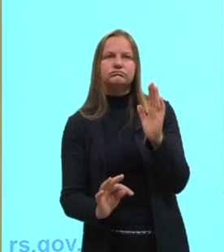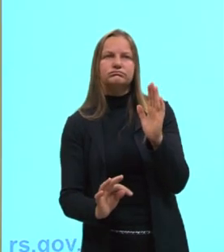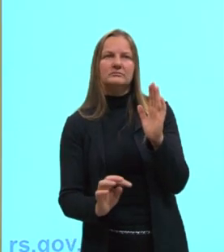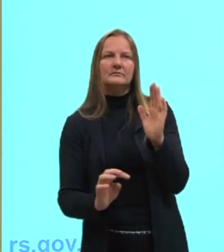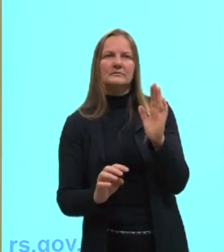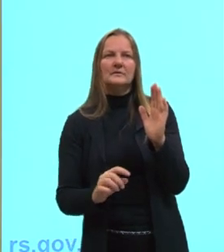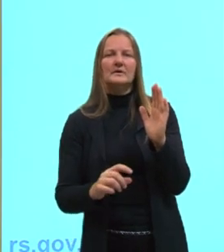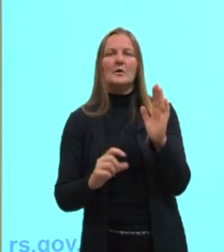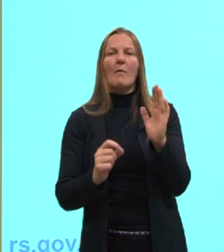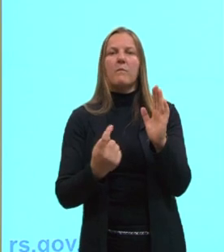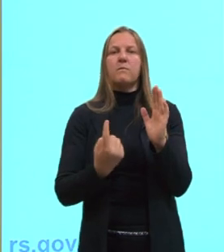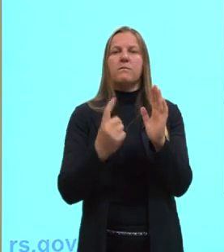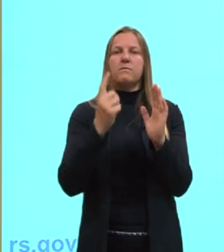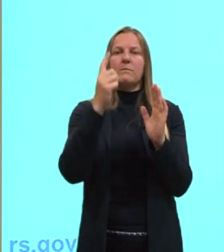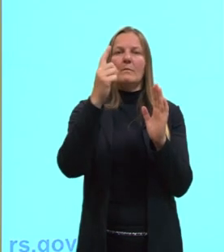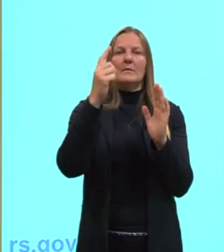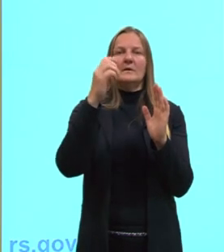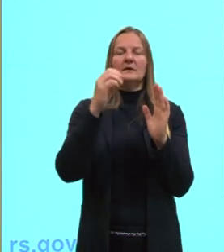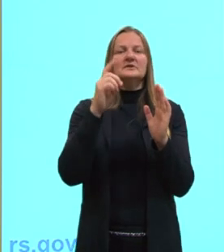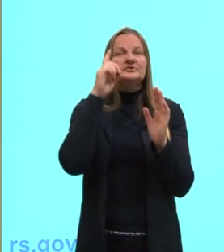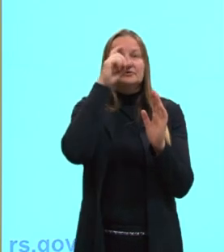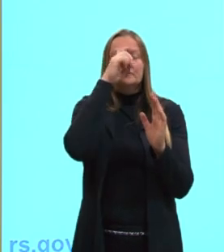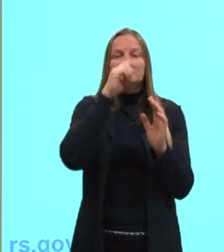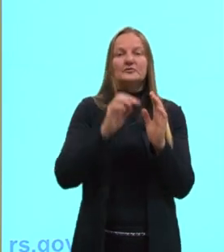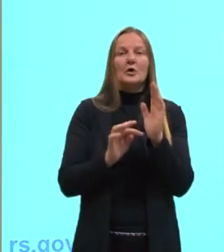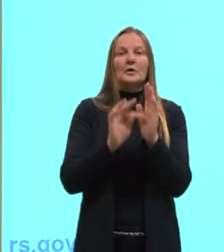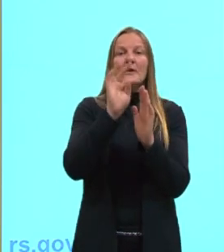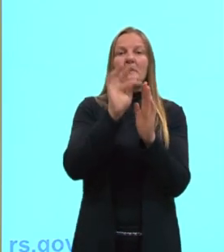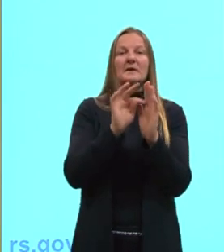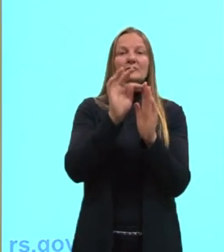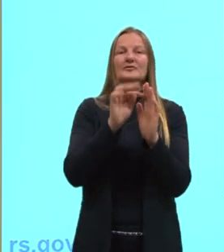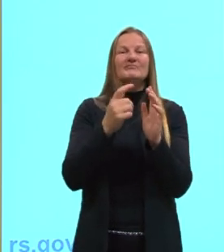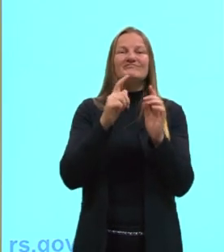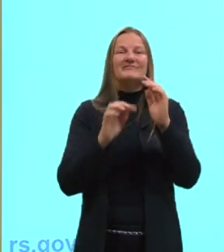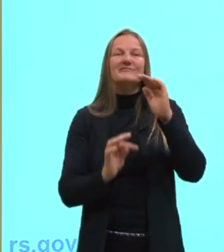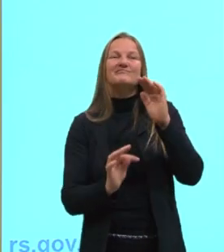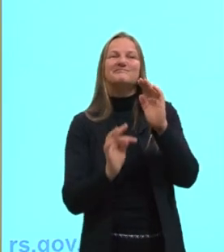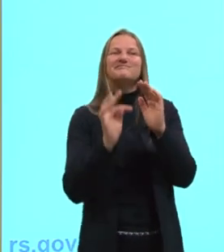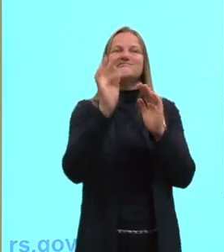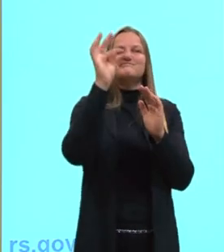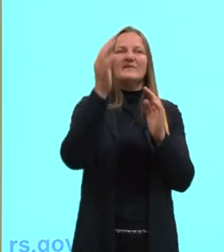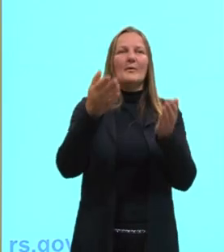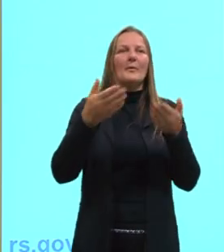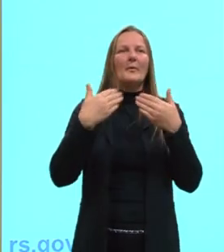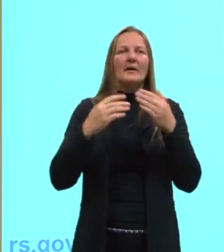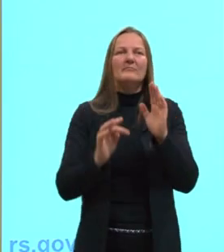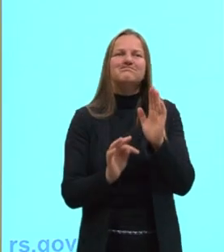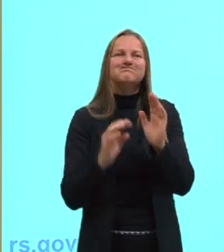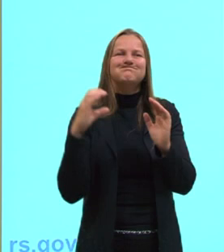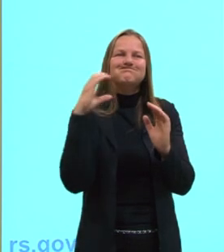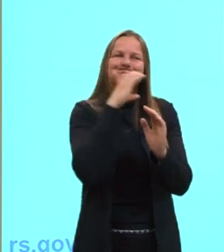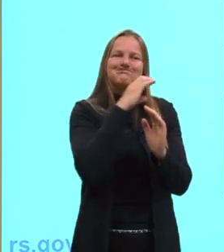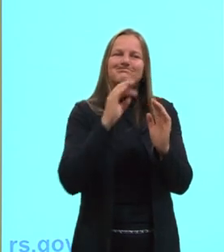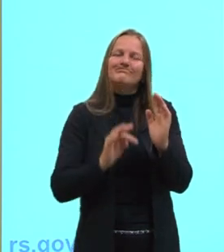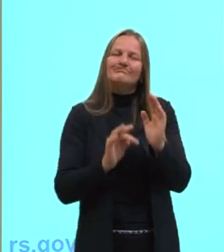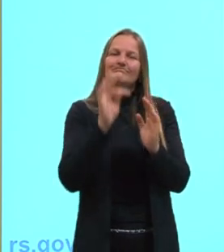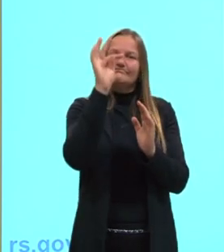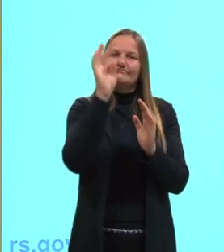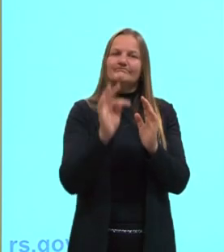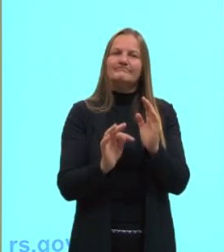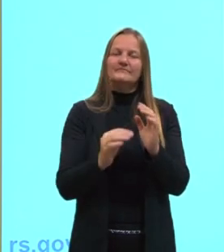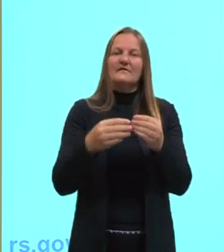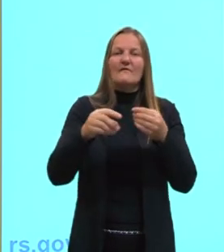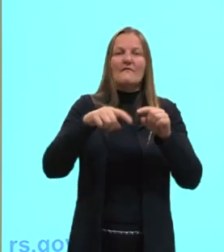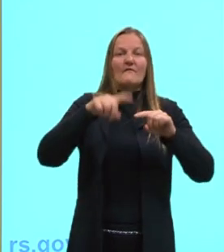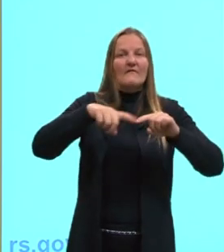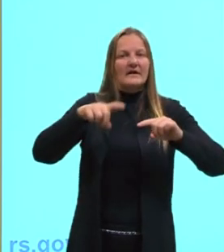específico, mais difícil vai ser desse material, então, ser aquecido, né, ou diminuir a temperatura, tá? Sofrer